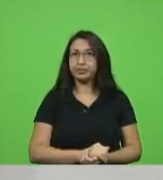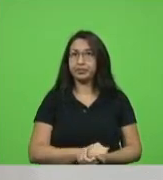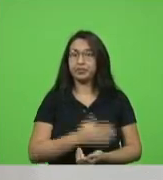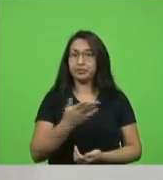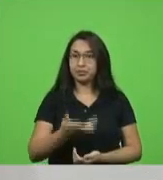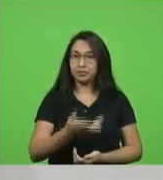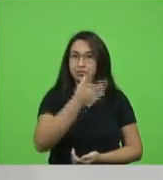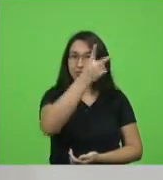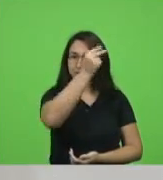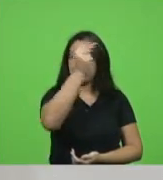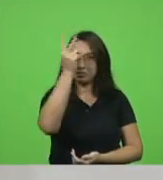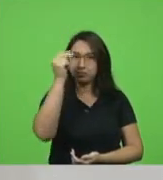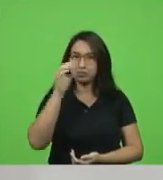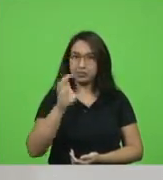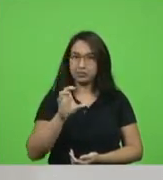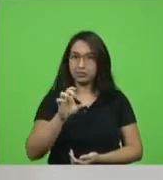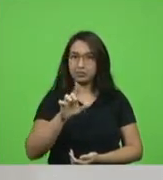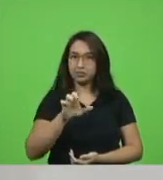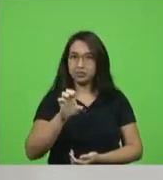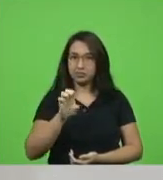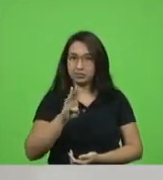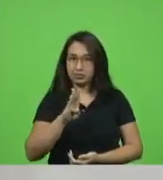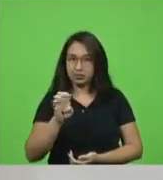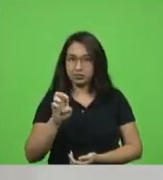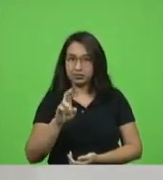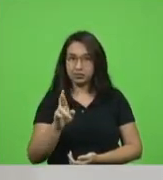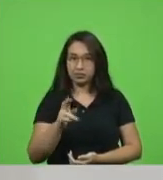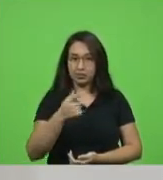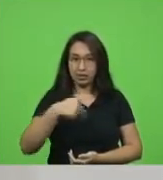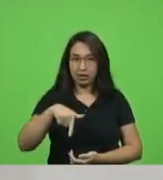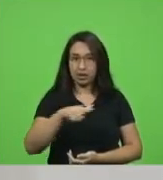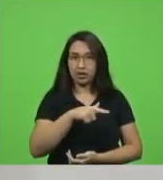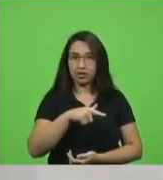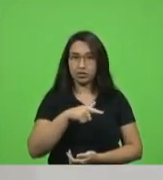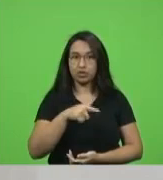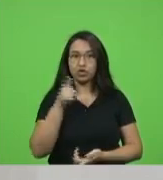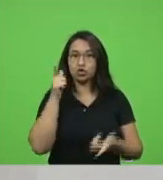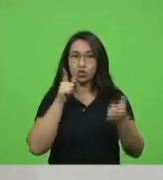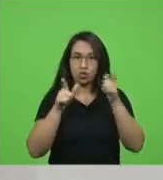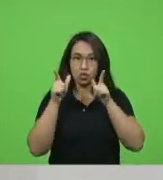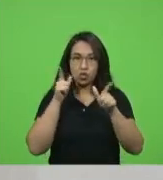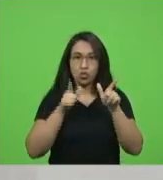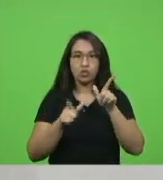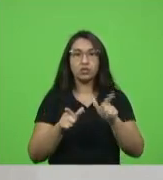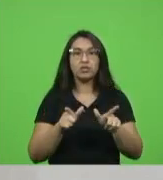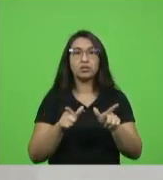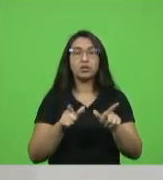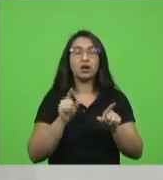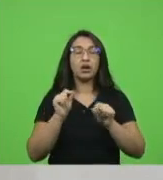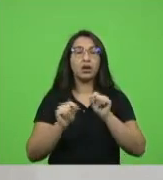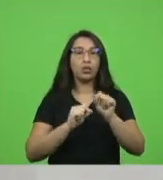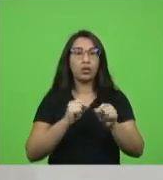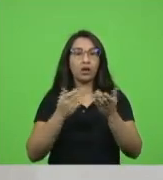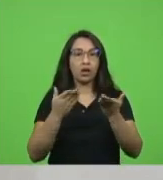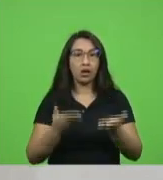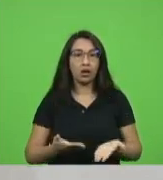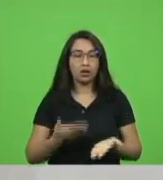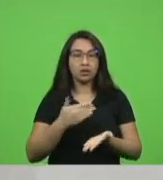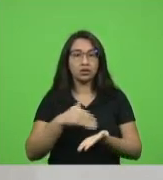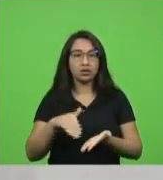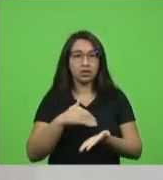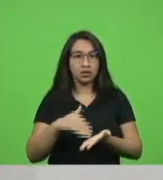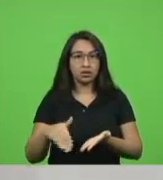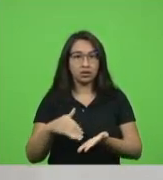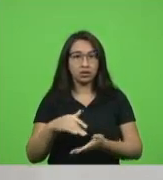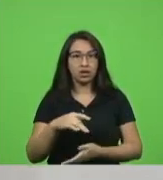Kleber e através da nossa interseção conseguimos fazer com que o secretário de saúde